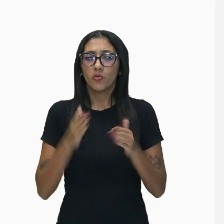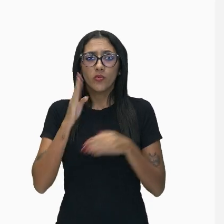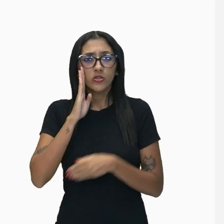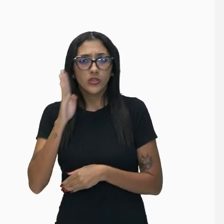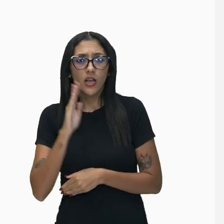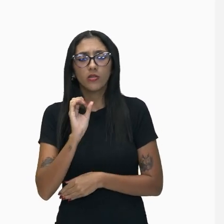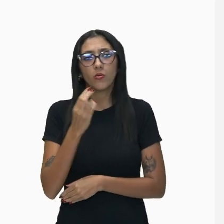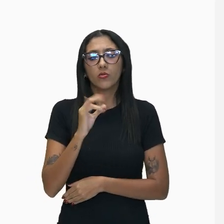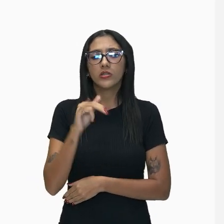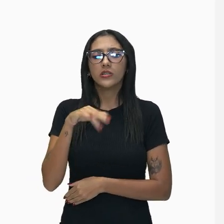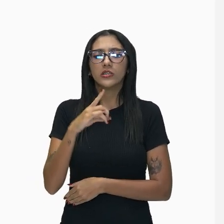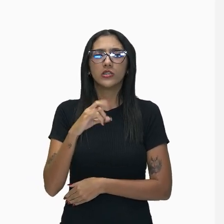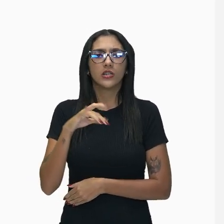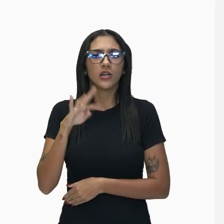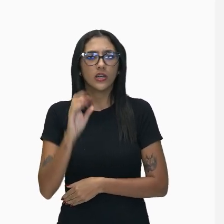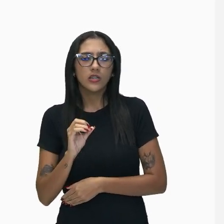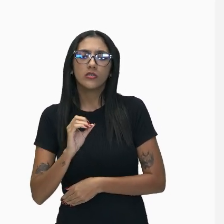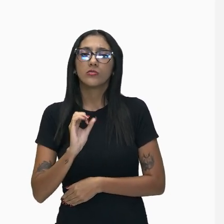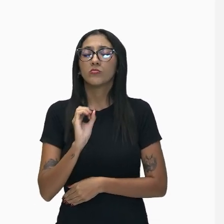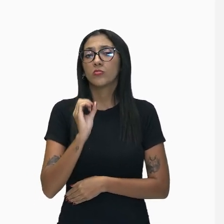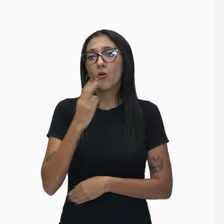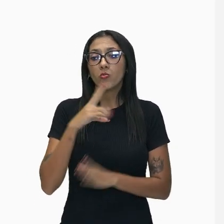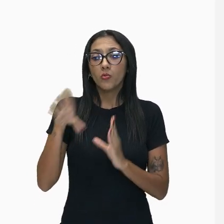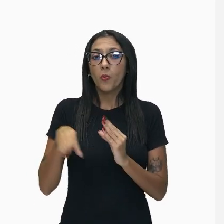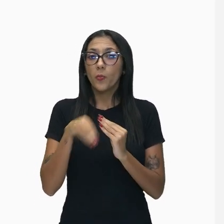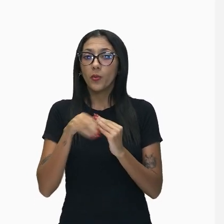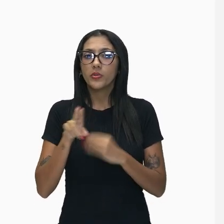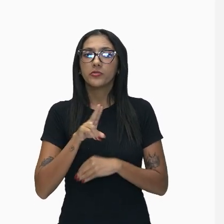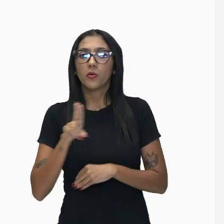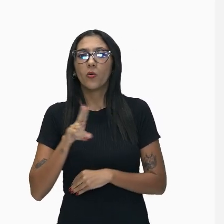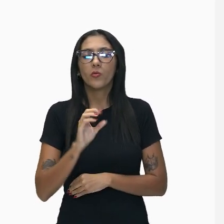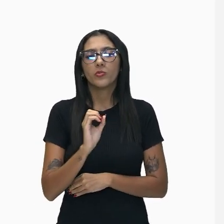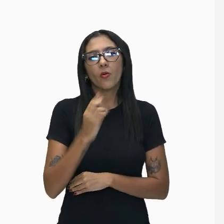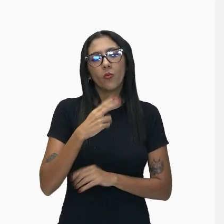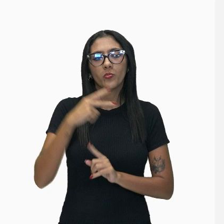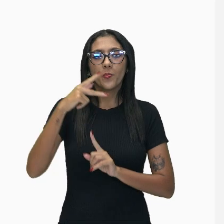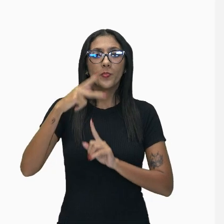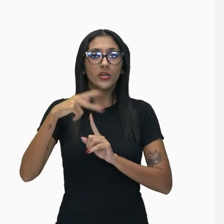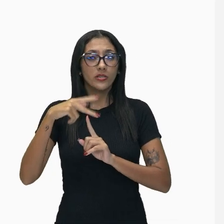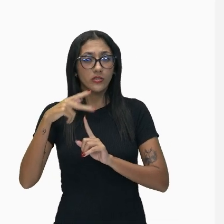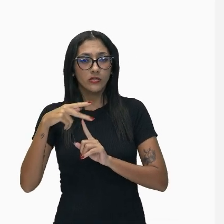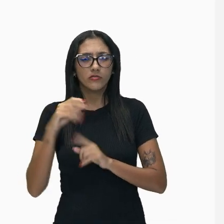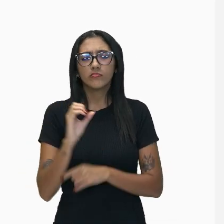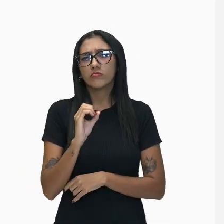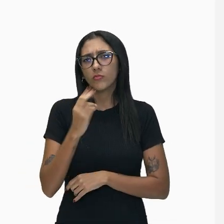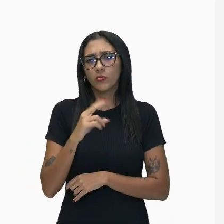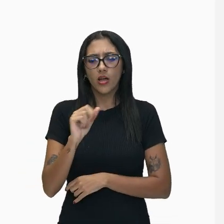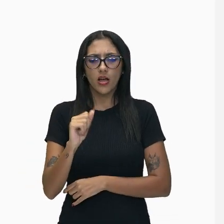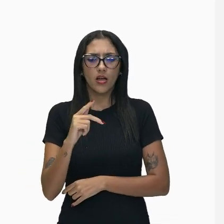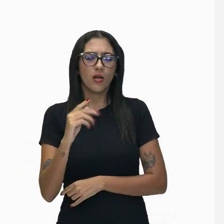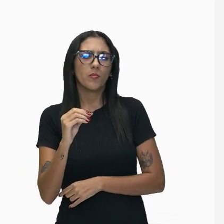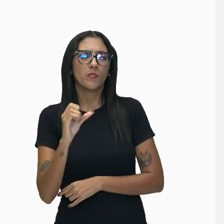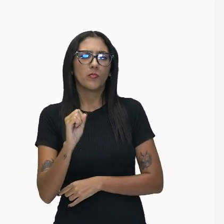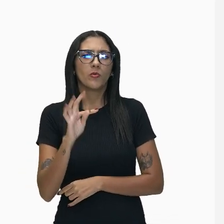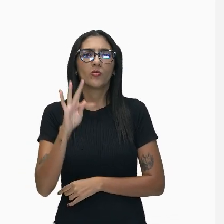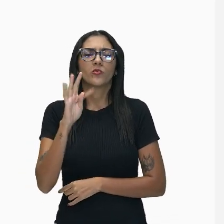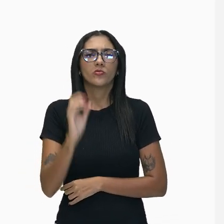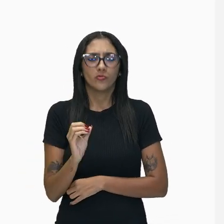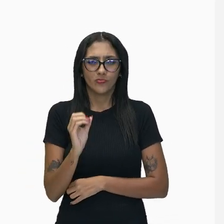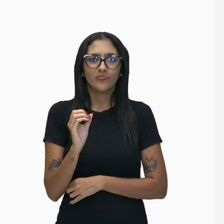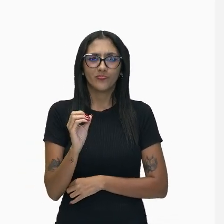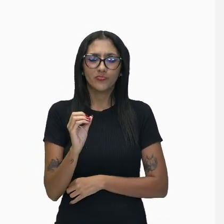objeto indireto, do complemento nominal, do predicativo e também do aposto. Geralmente, no